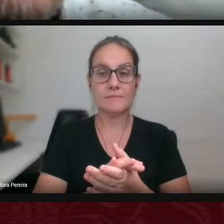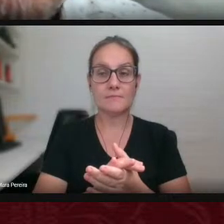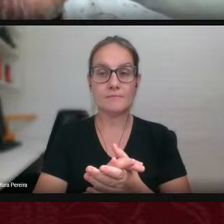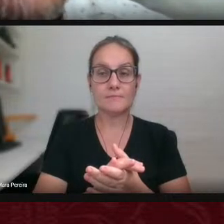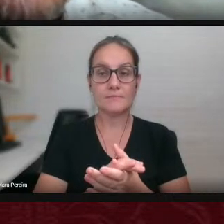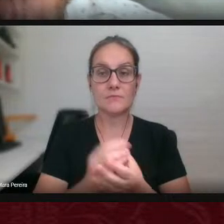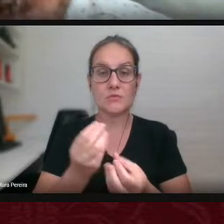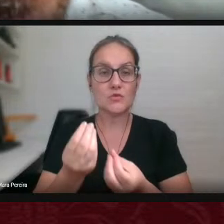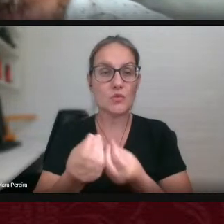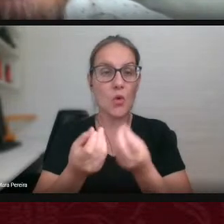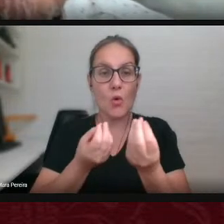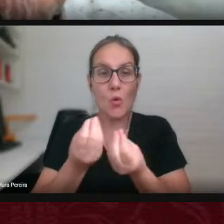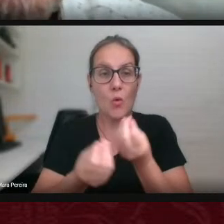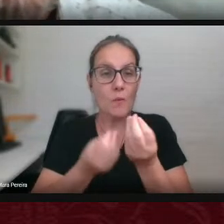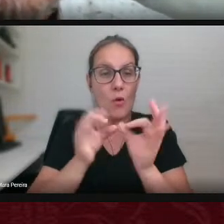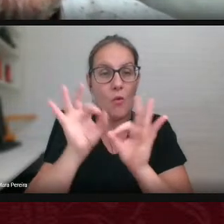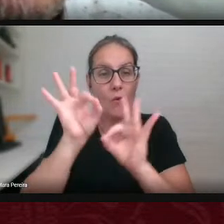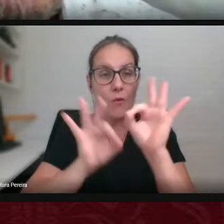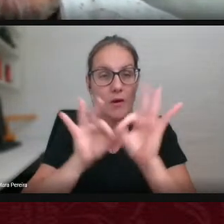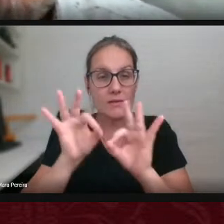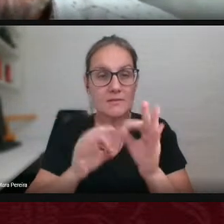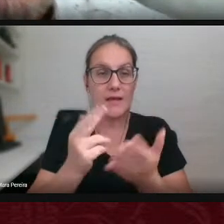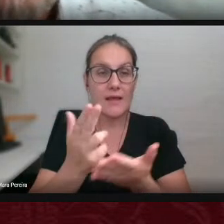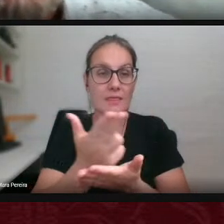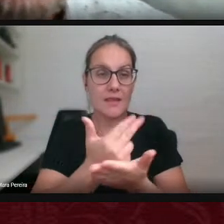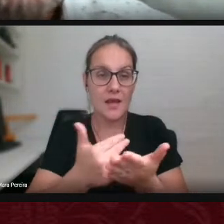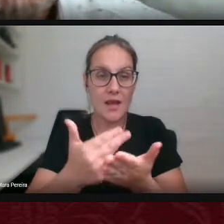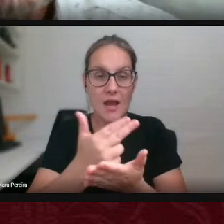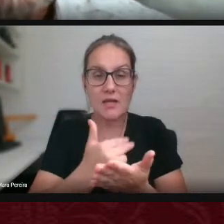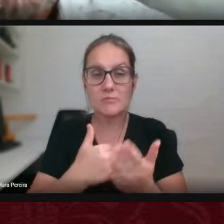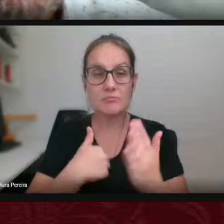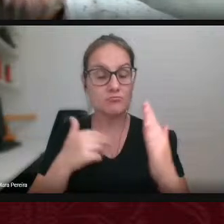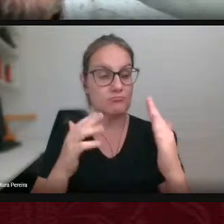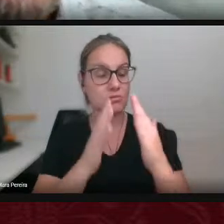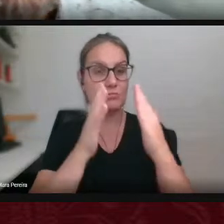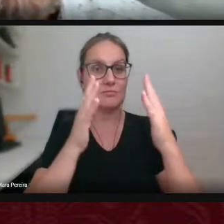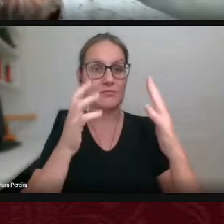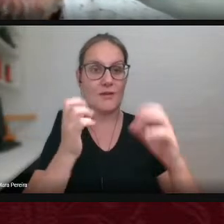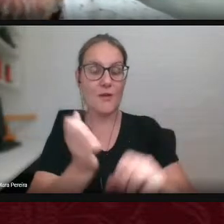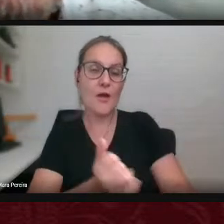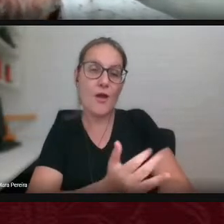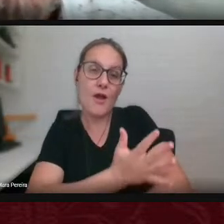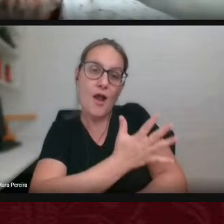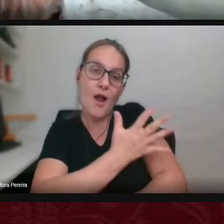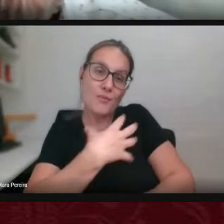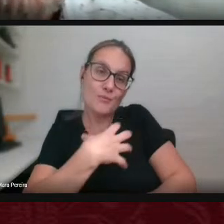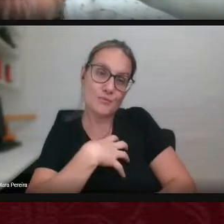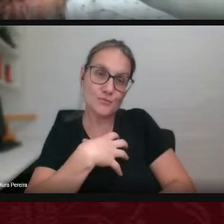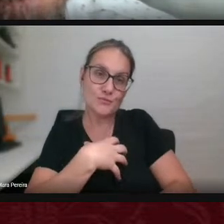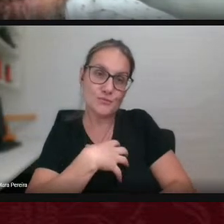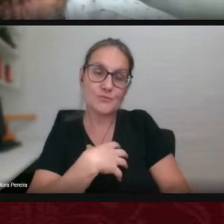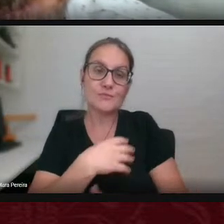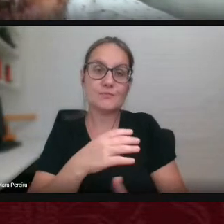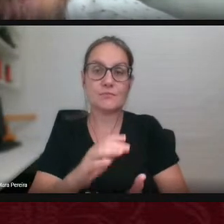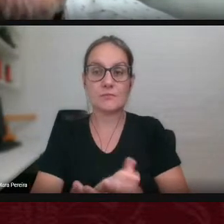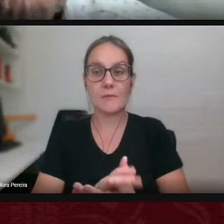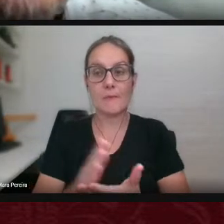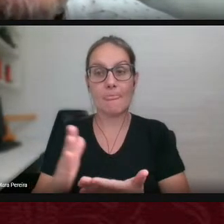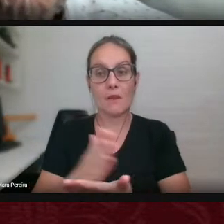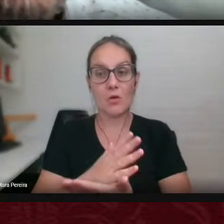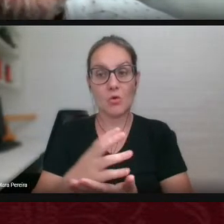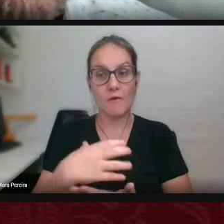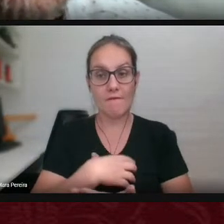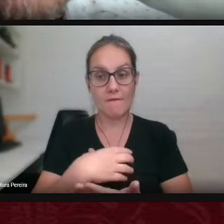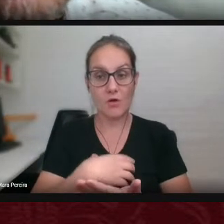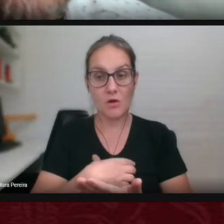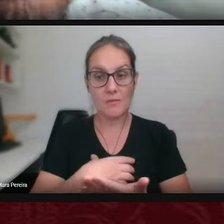diagramação da arte nos impactou bastante de alguma maneira a arte do